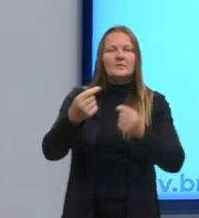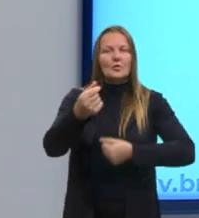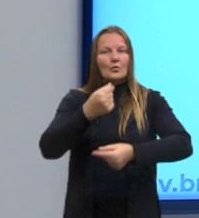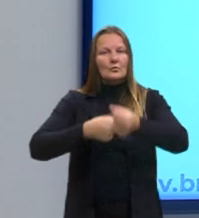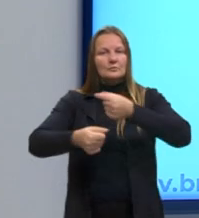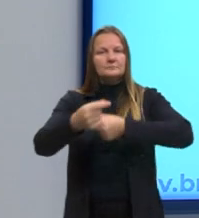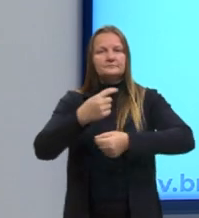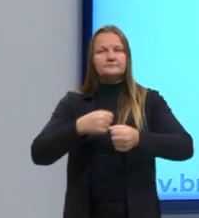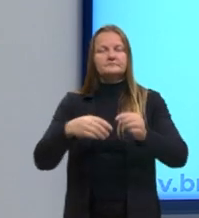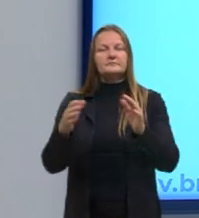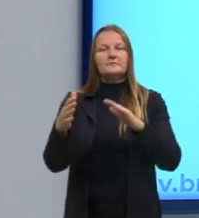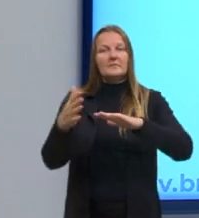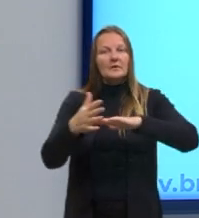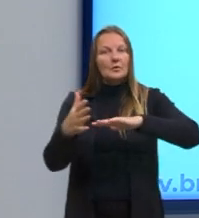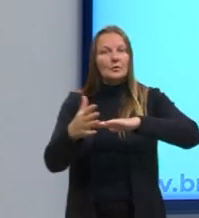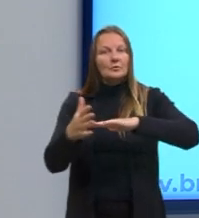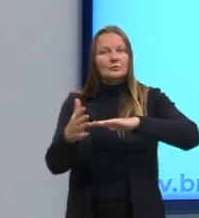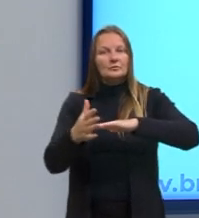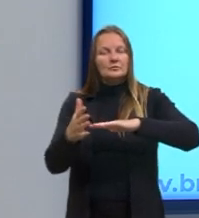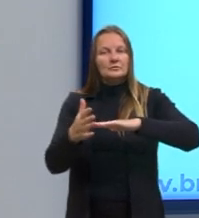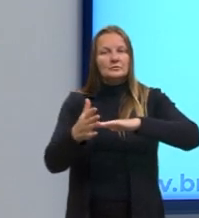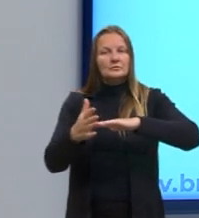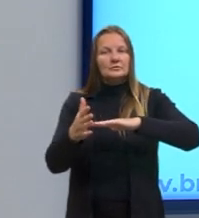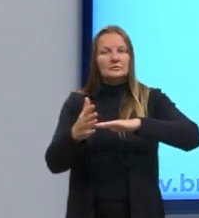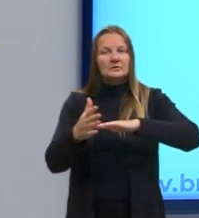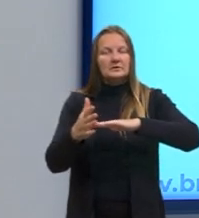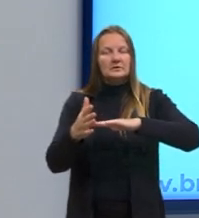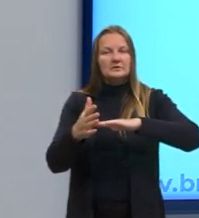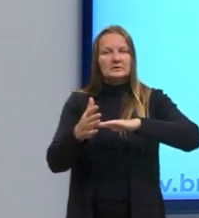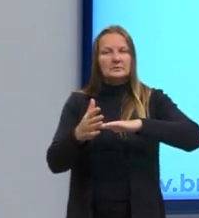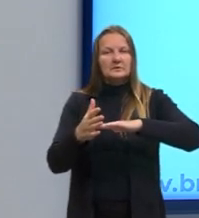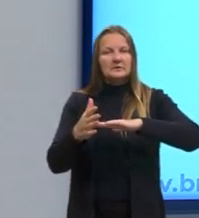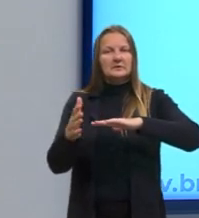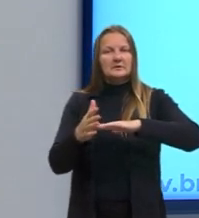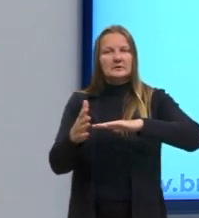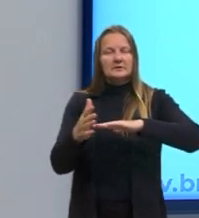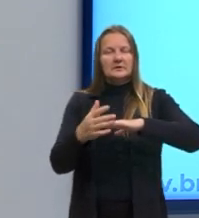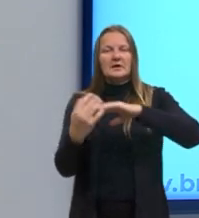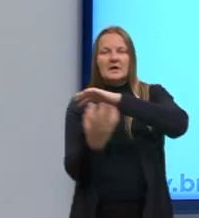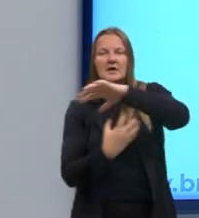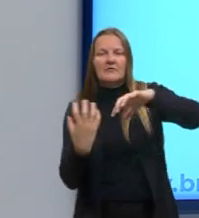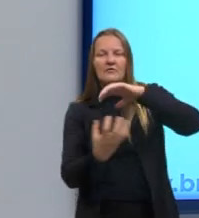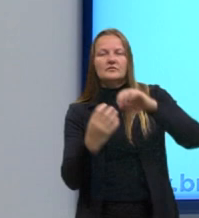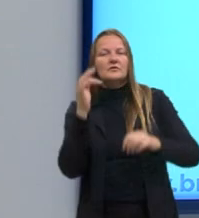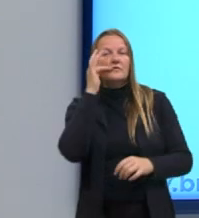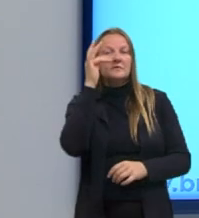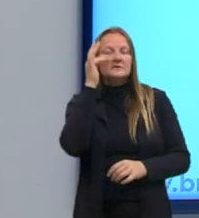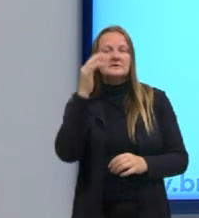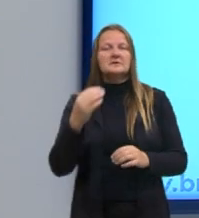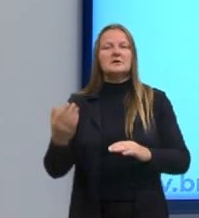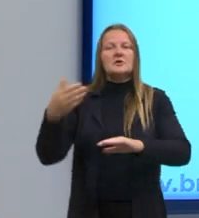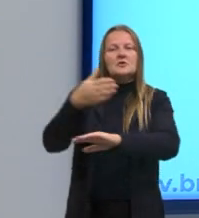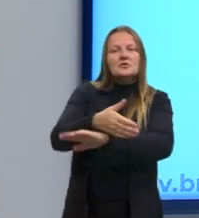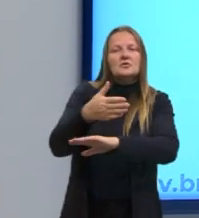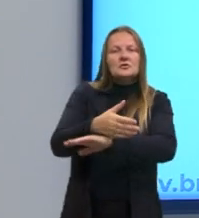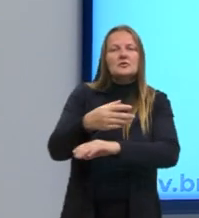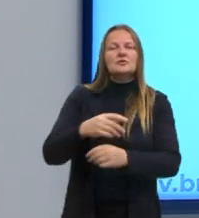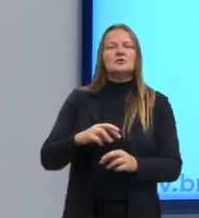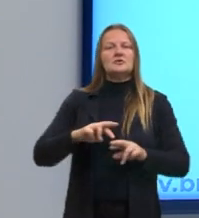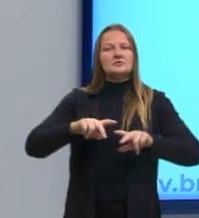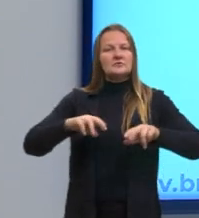contemporâneo, que nós falamos da pós-modernidade. Então, tem esses períodos da Revolução Francesa, as invasões napoleônicas,